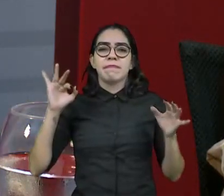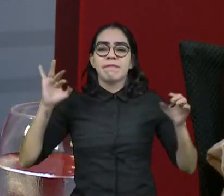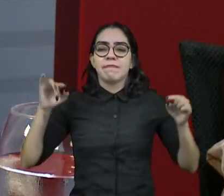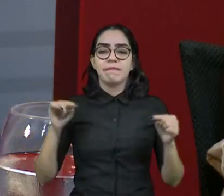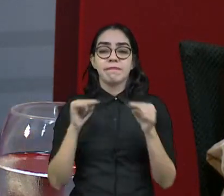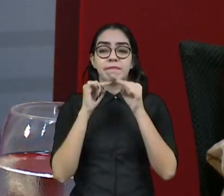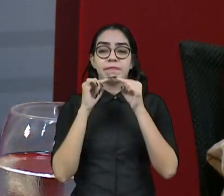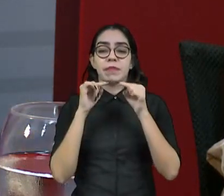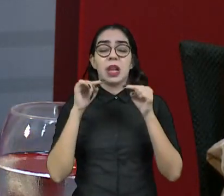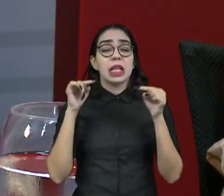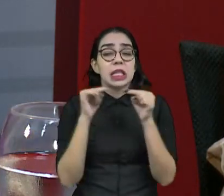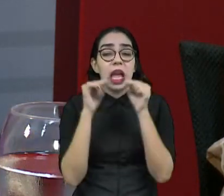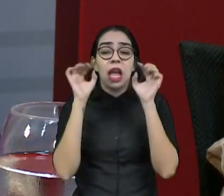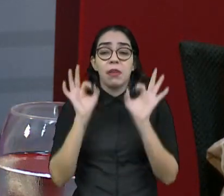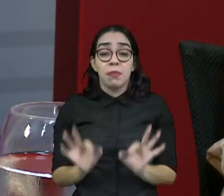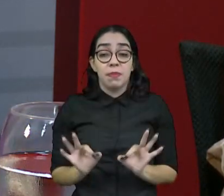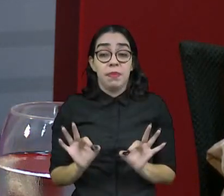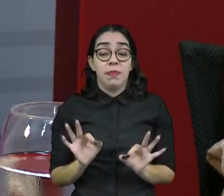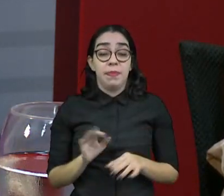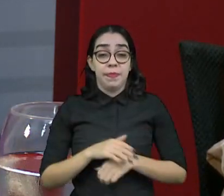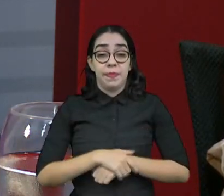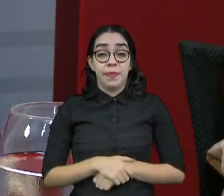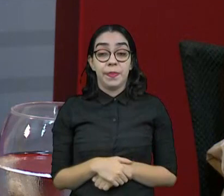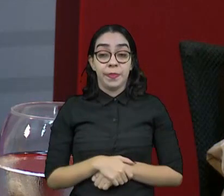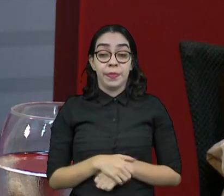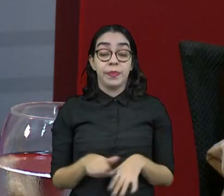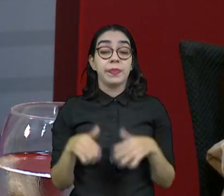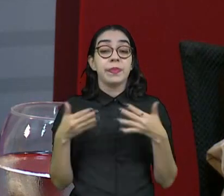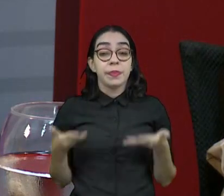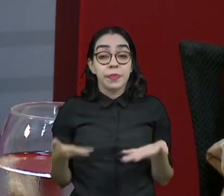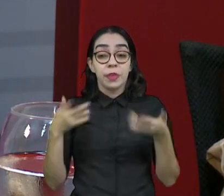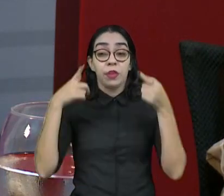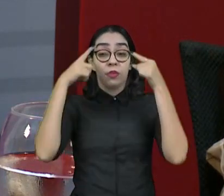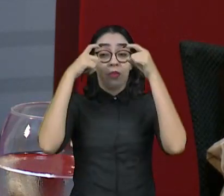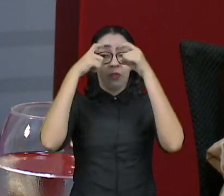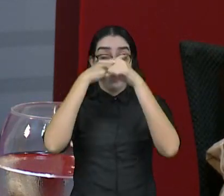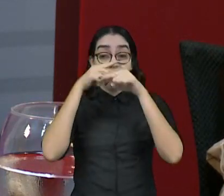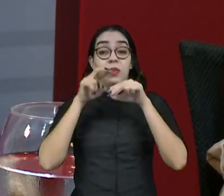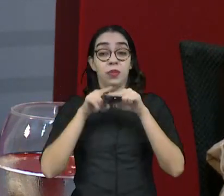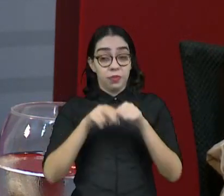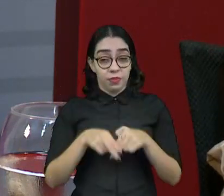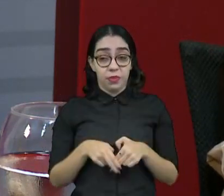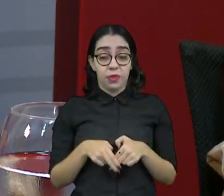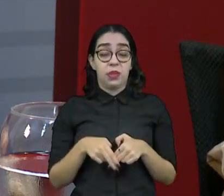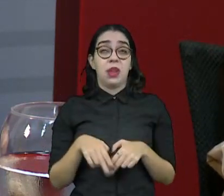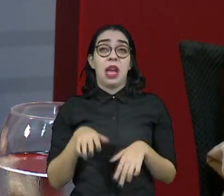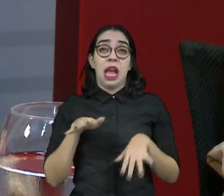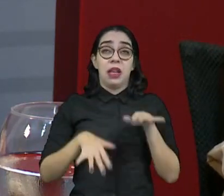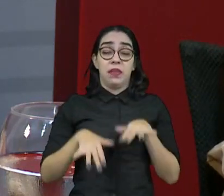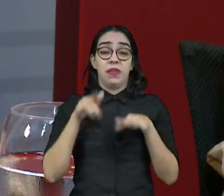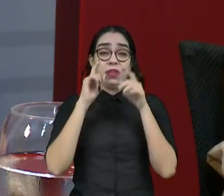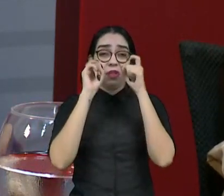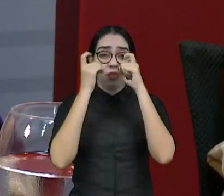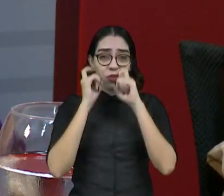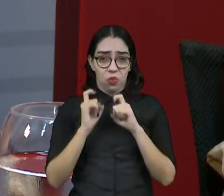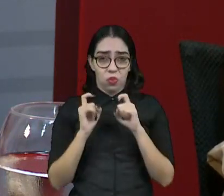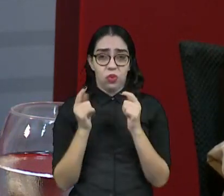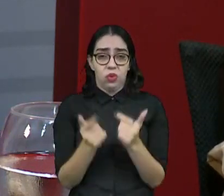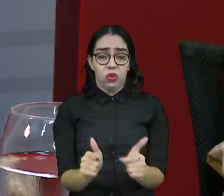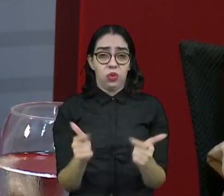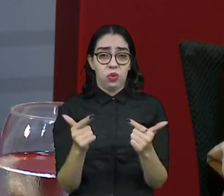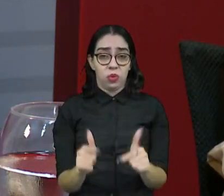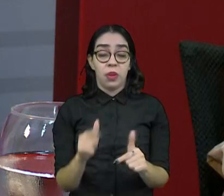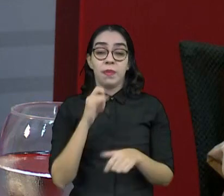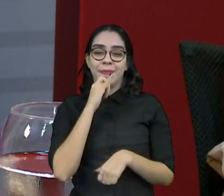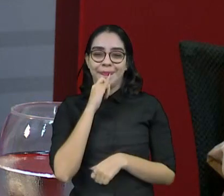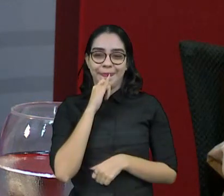bola de cristal eleitoral, nesse momento. E fica muito difícil, porque não se discute o que é. Tanto que, algumas vezes, eu